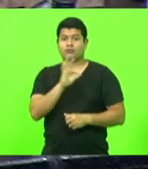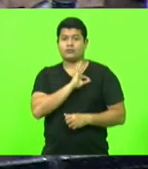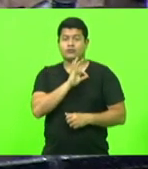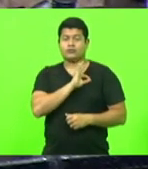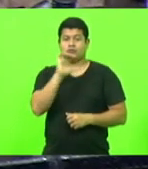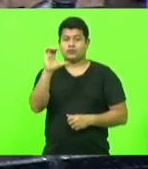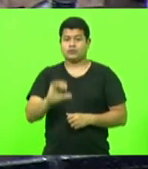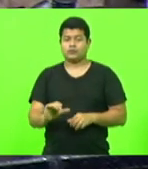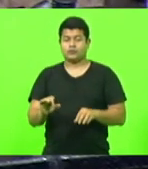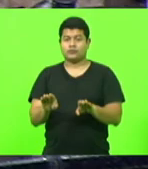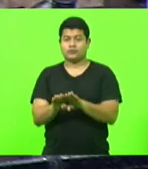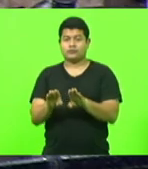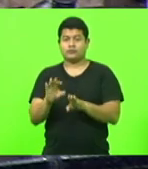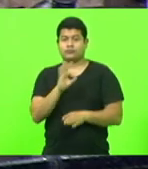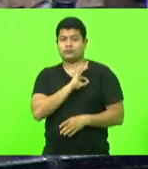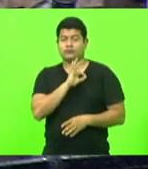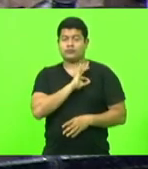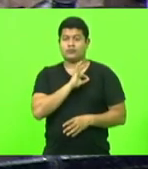Militar também,